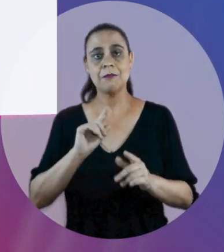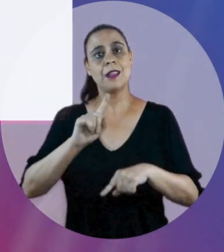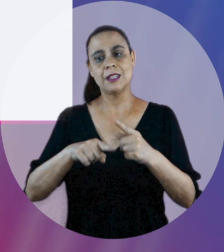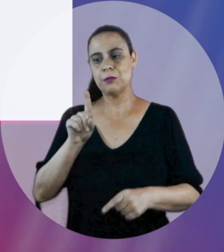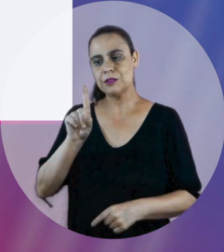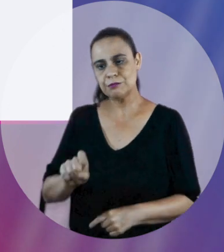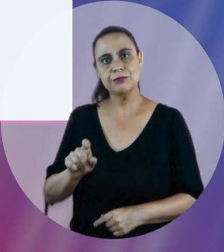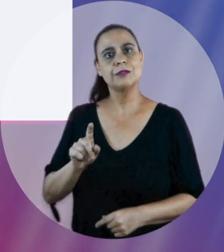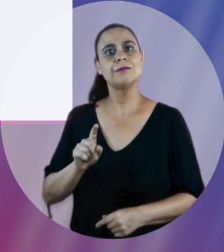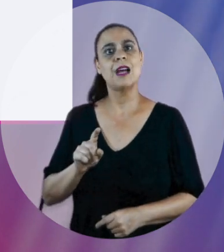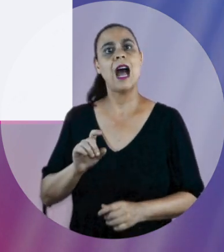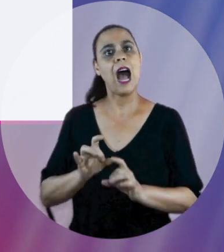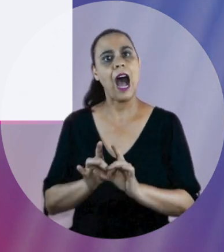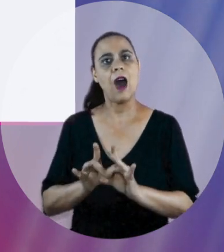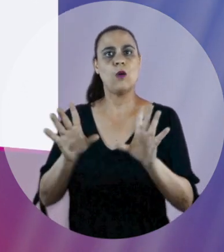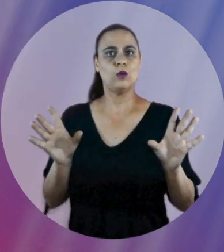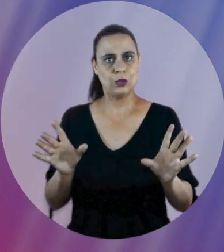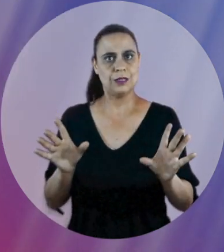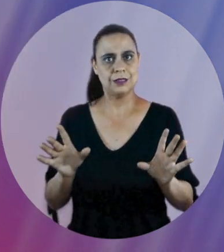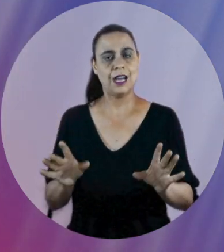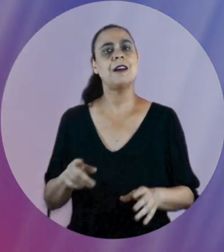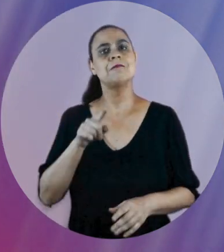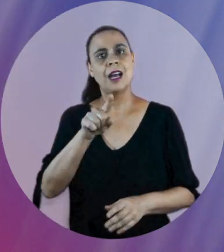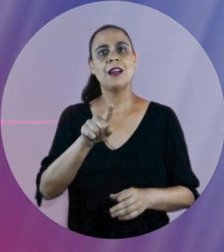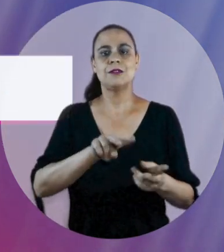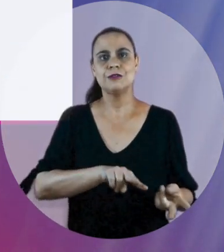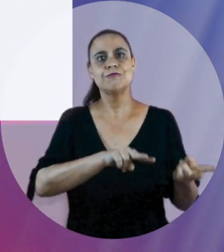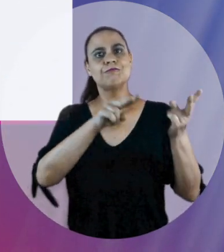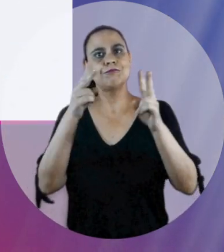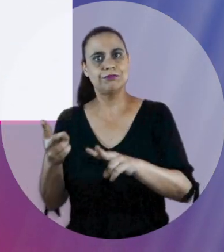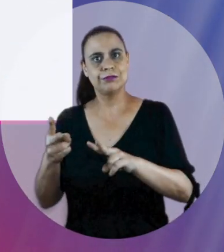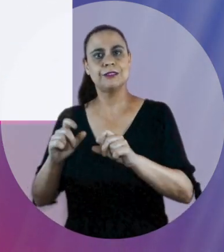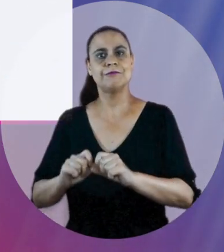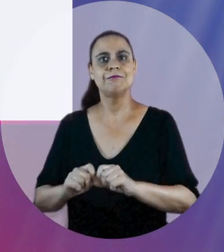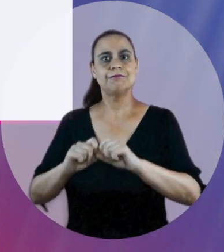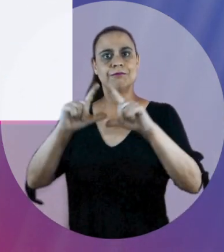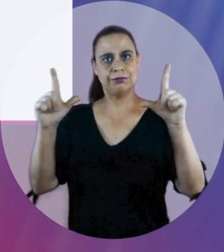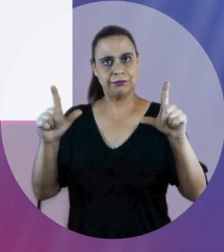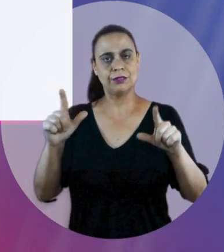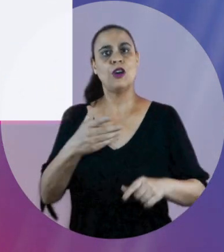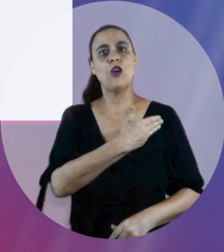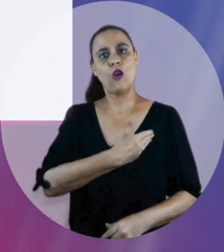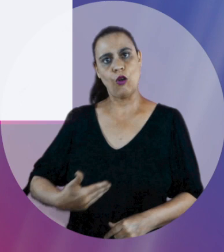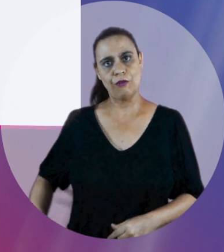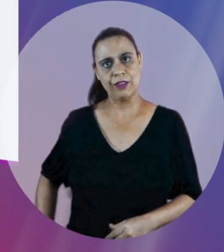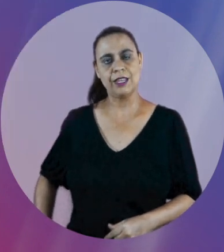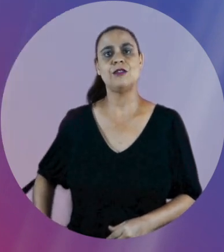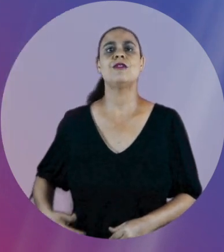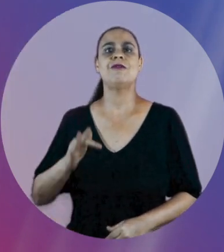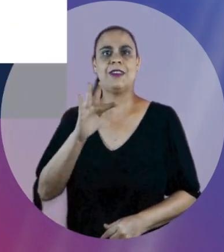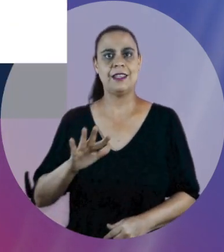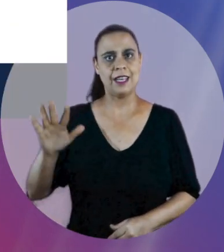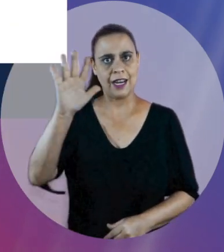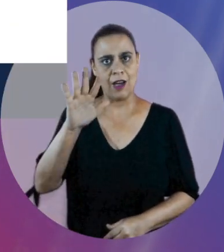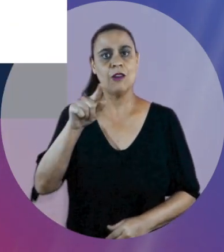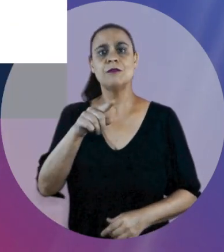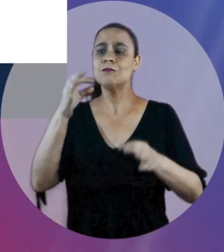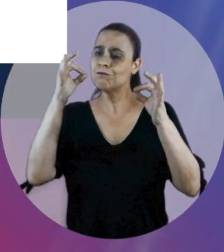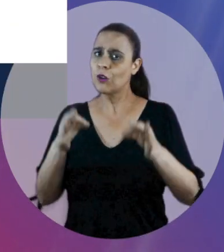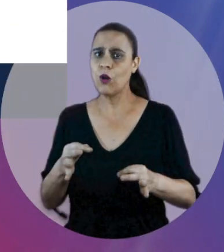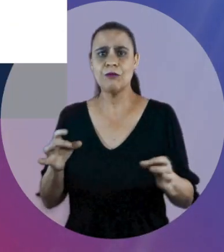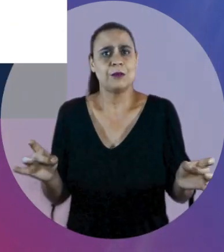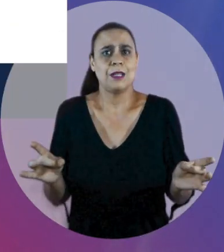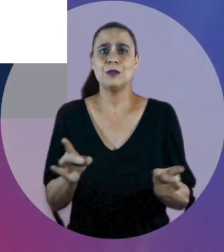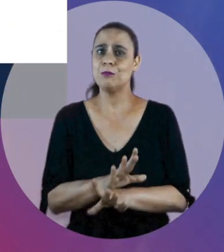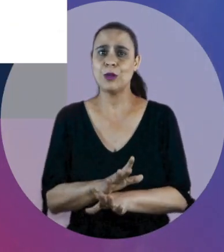depois clicar em Autorizar. Aí você será redirecionado para o site do Governo Federal e sua autenticação já estará